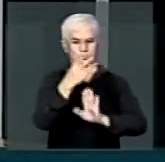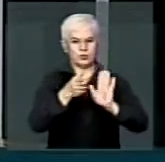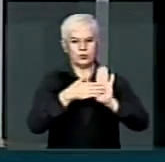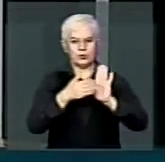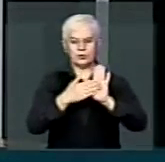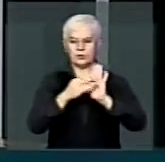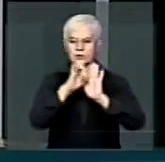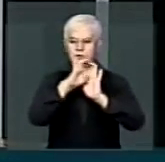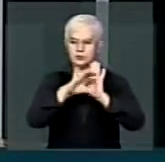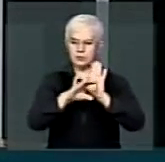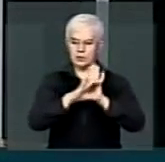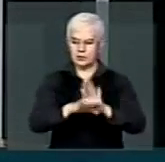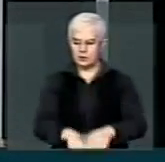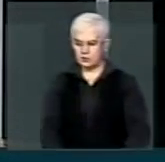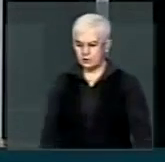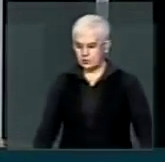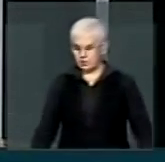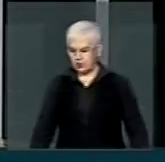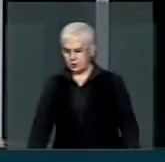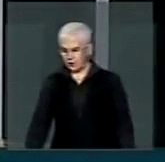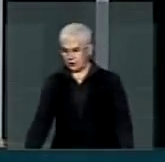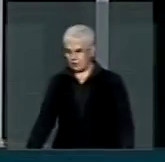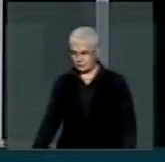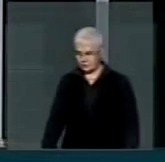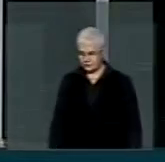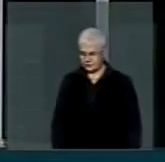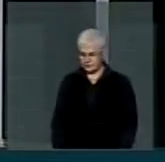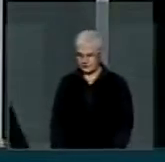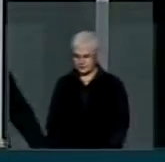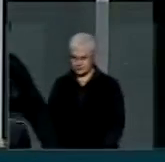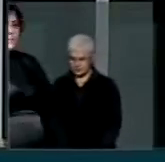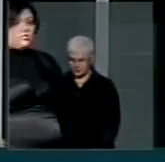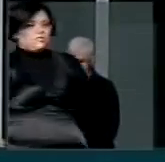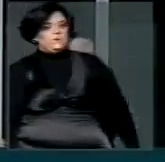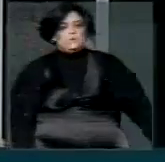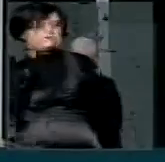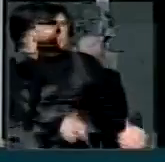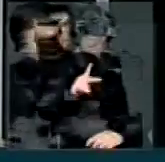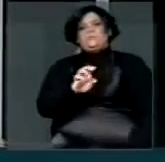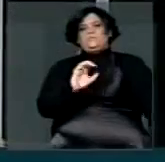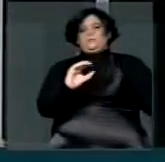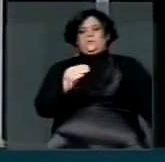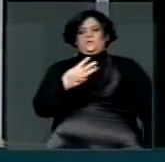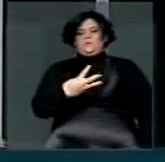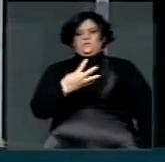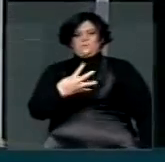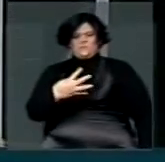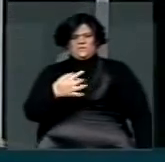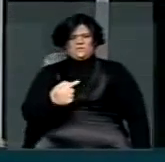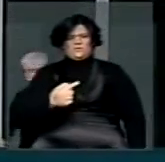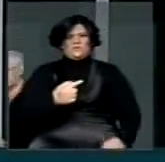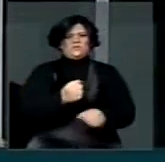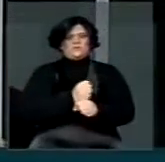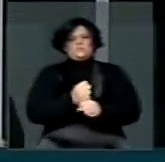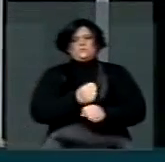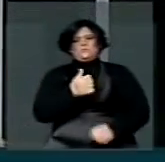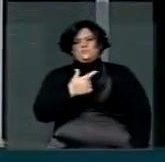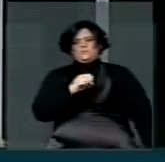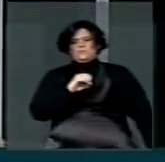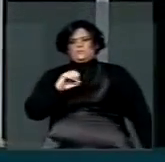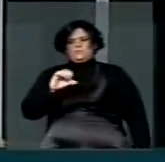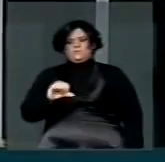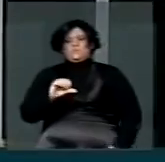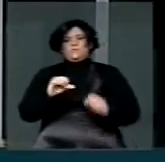propostas de emenda à Constituição que tramitam nesta Casa. Uma é a PEC 347 de 2009, que garante